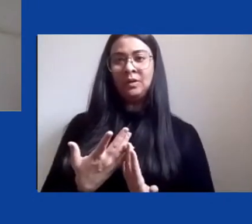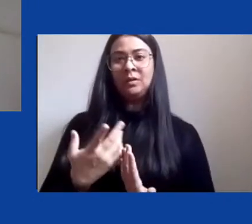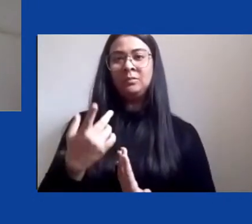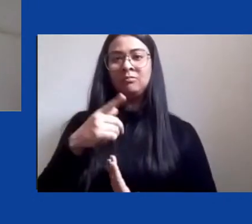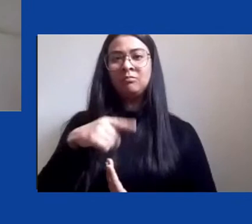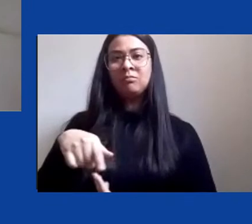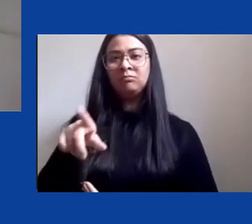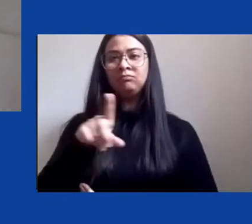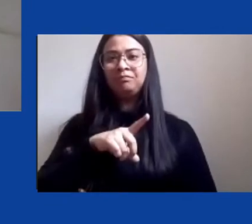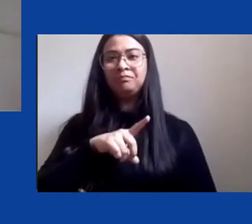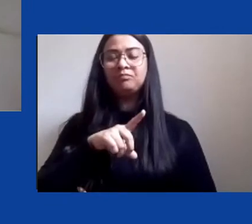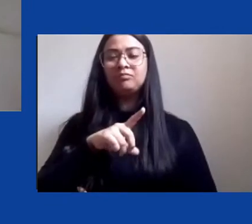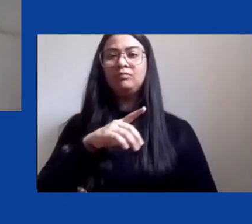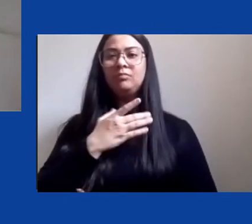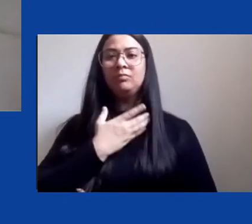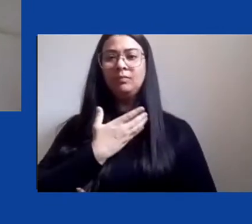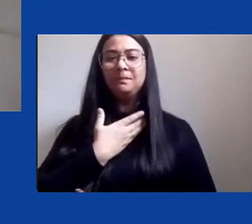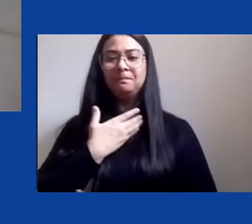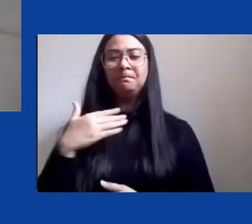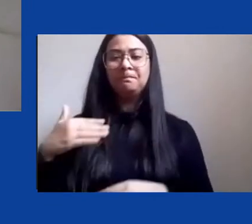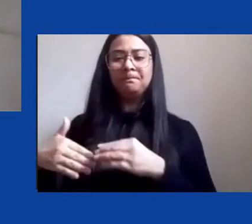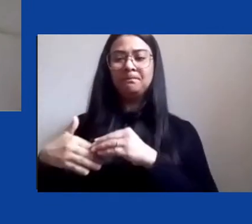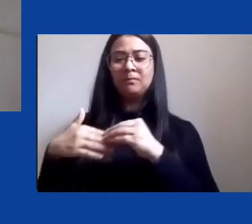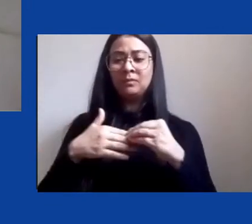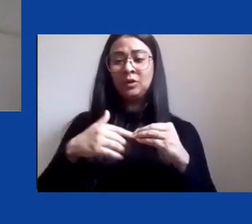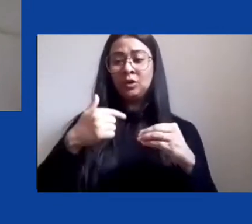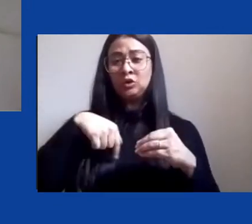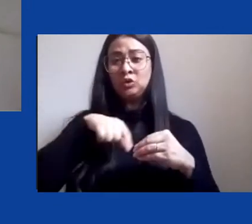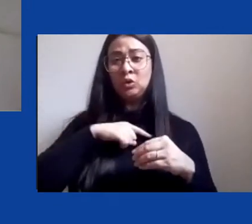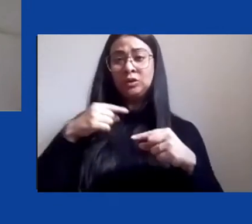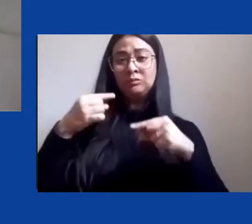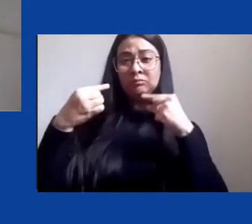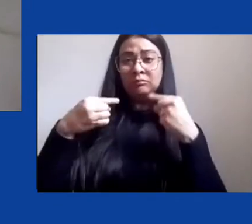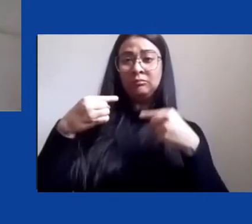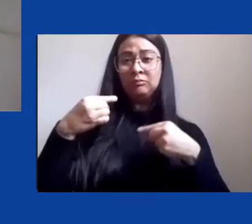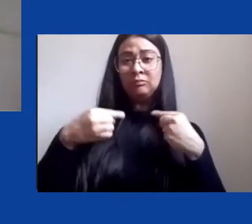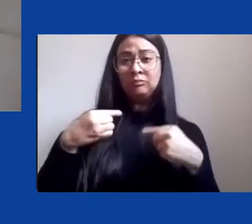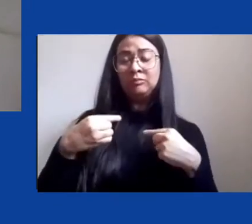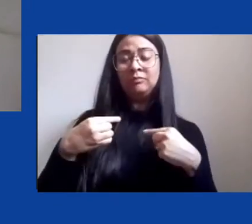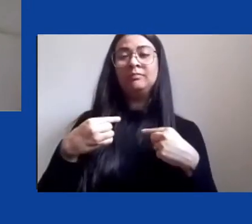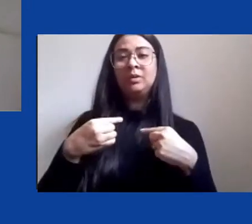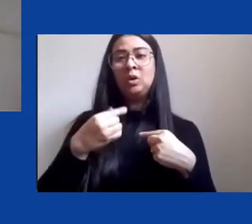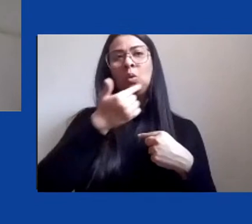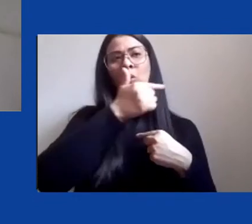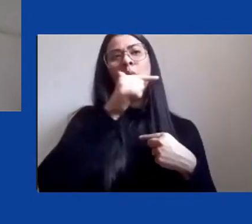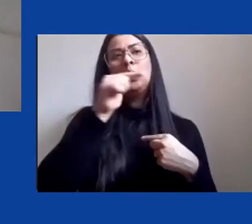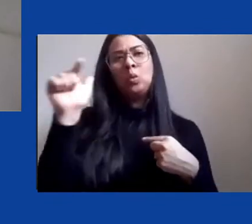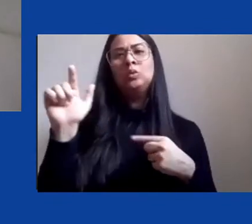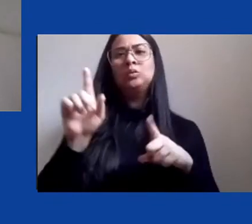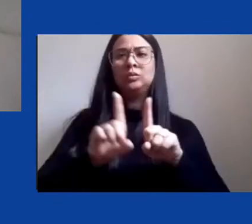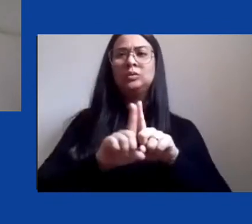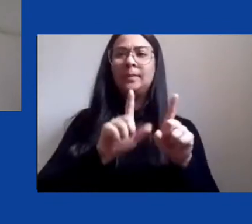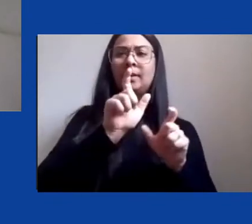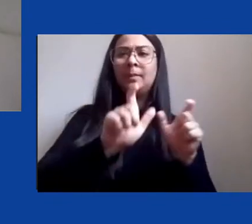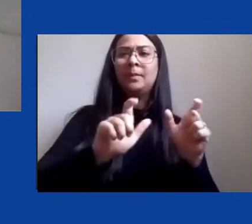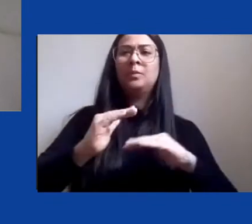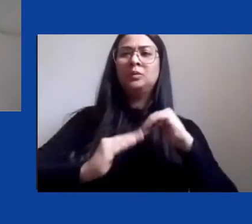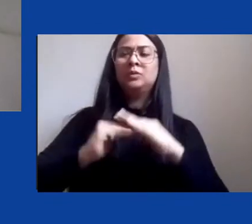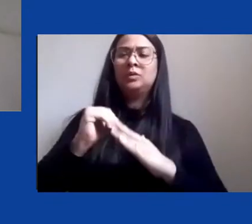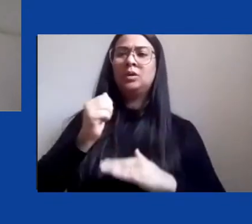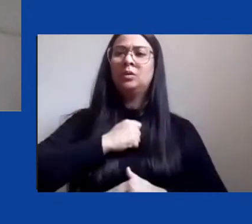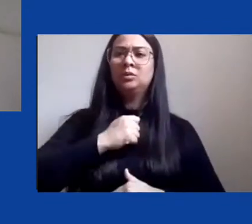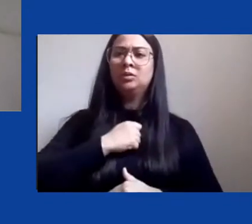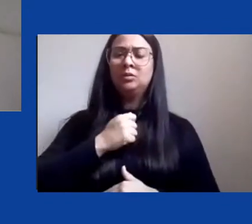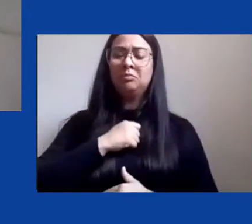a gente vem dialogando muito com outros colegas antropólogos sobre os direitos dos